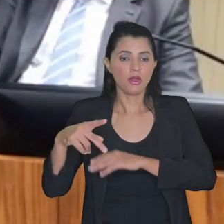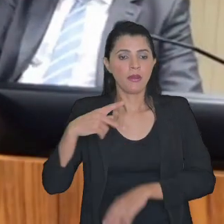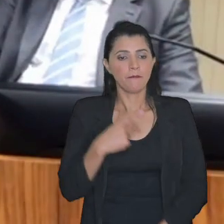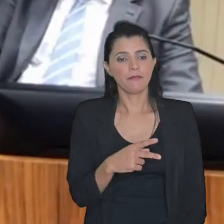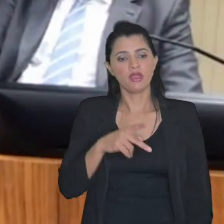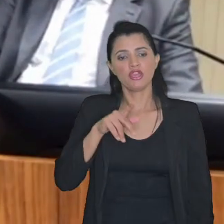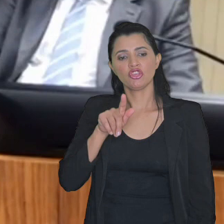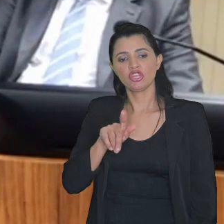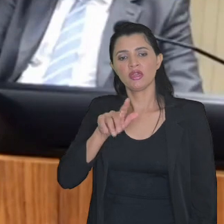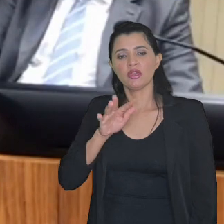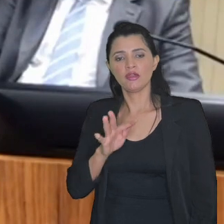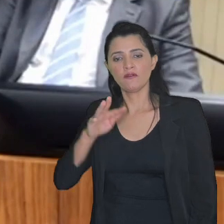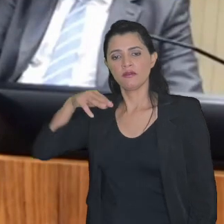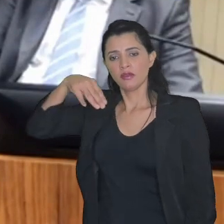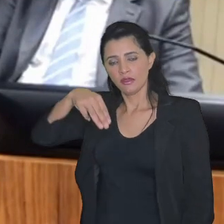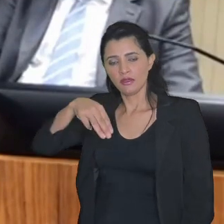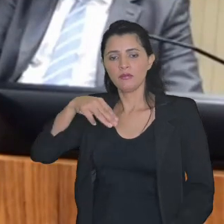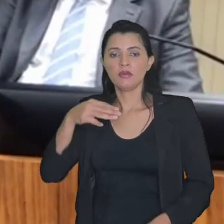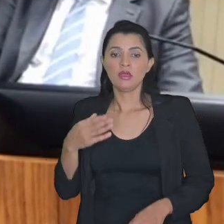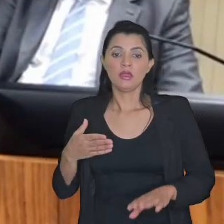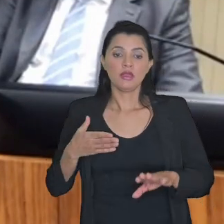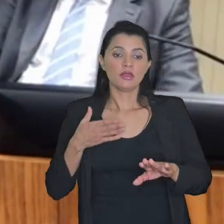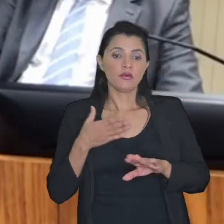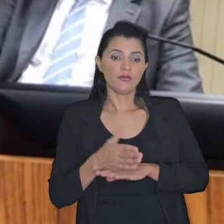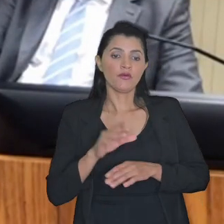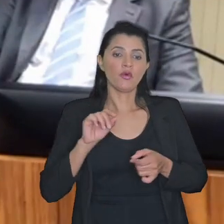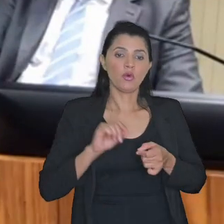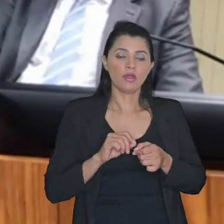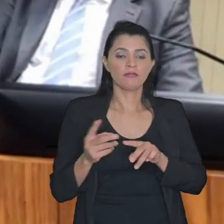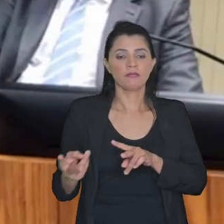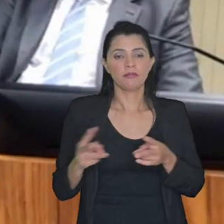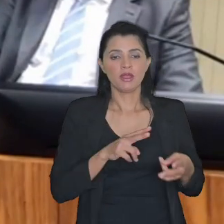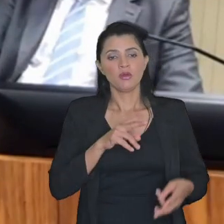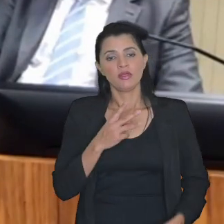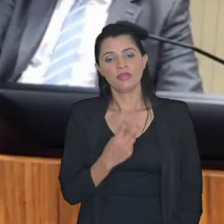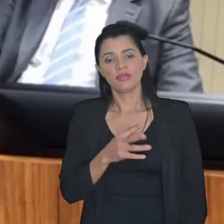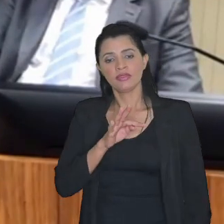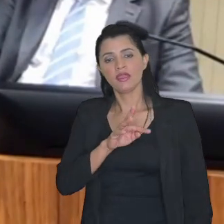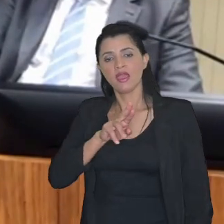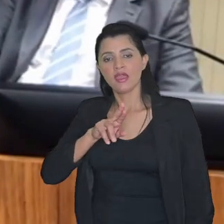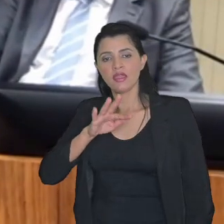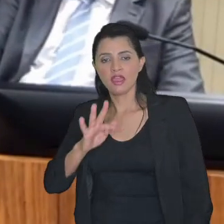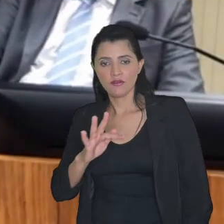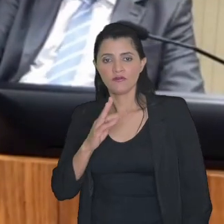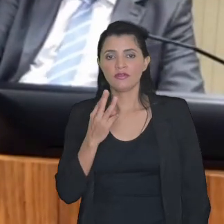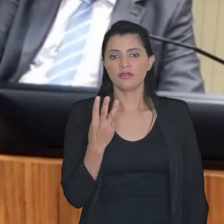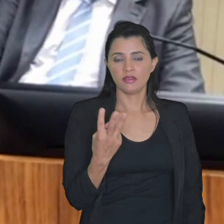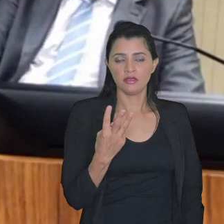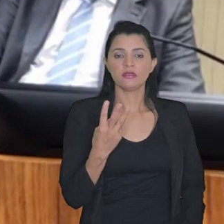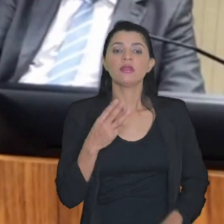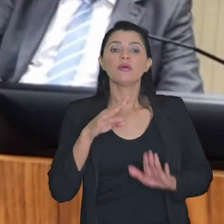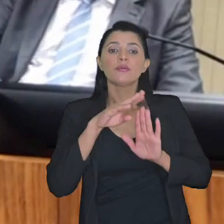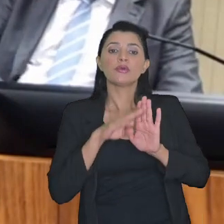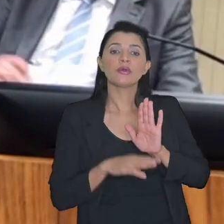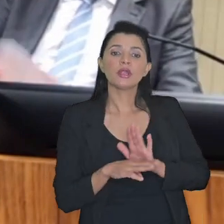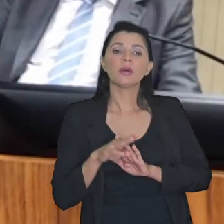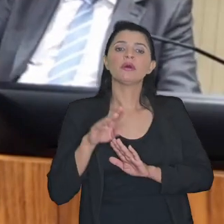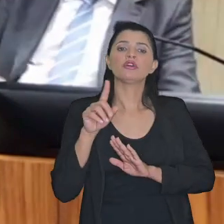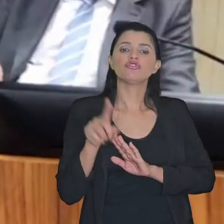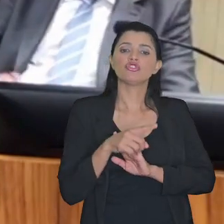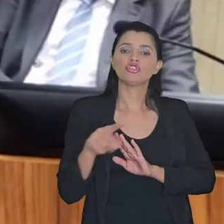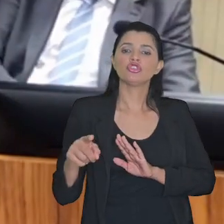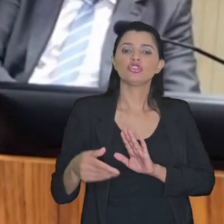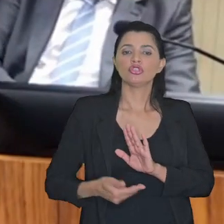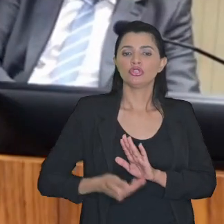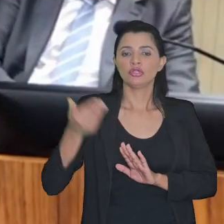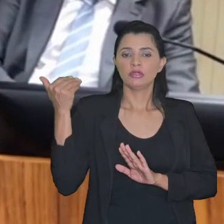PGFN que foi coadjuvada pelo TRF3 que é o programa de extinção